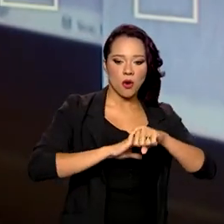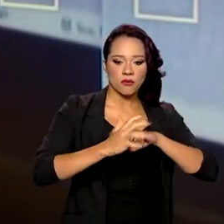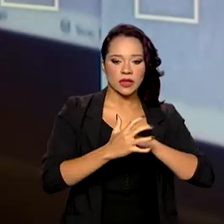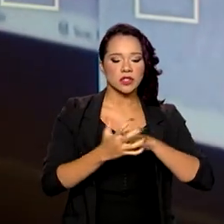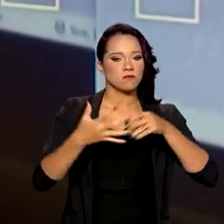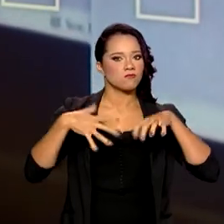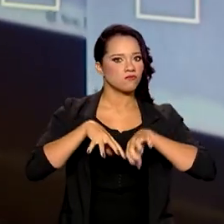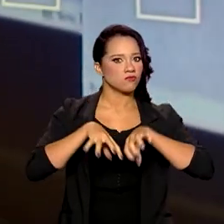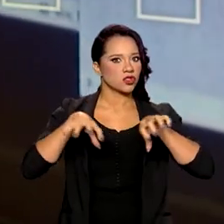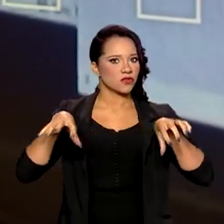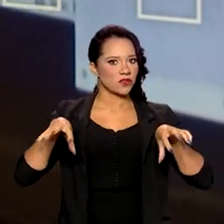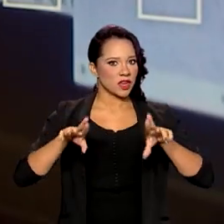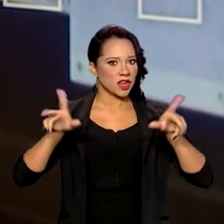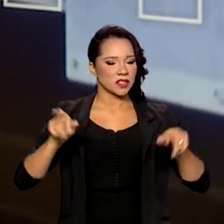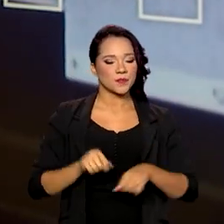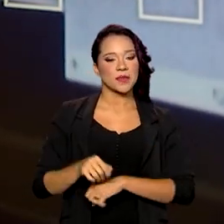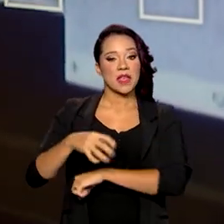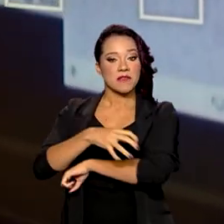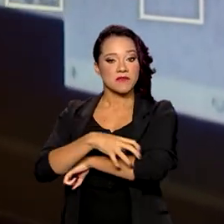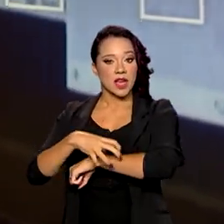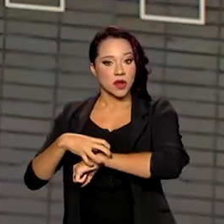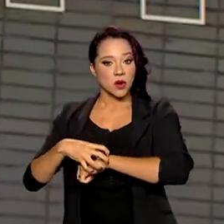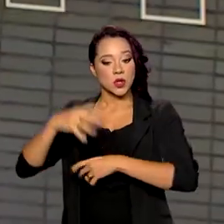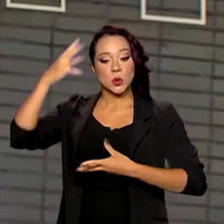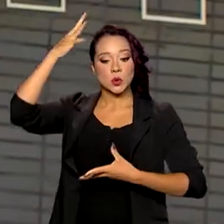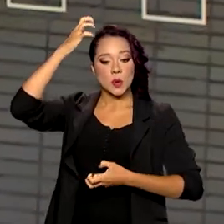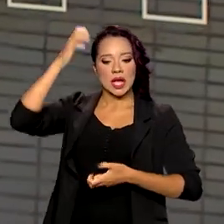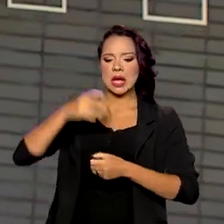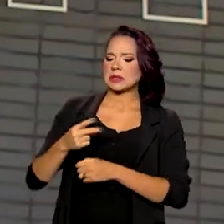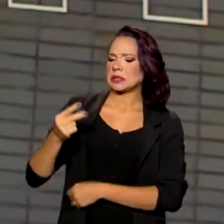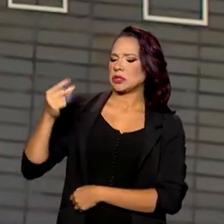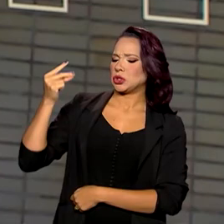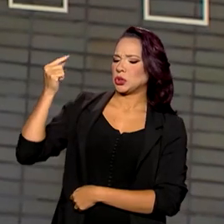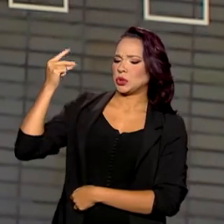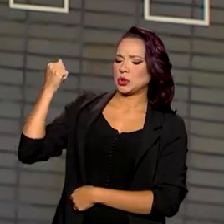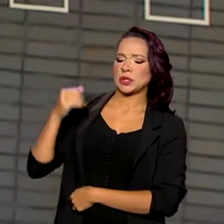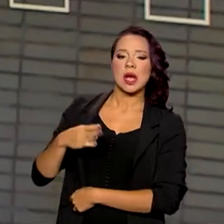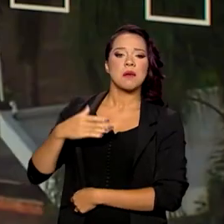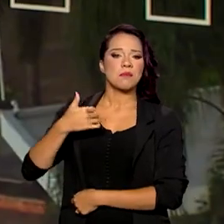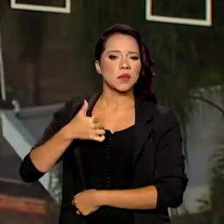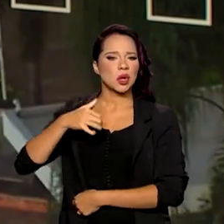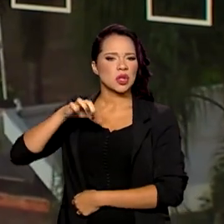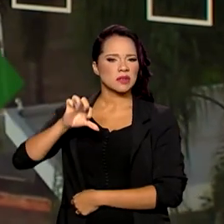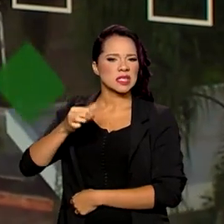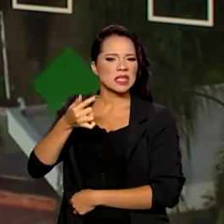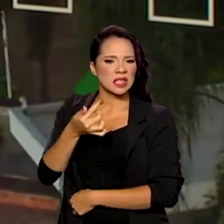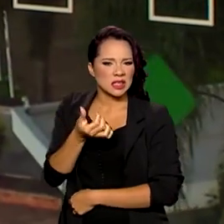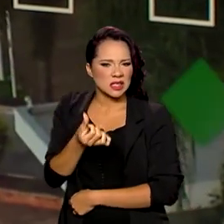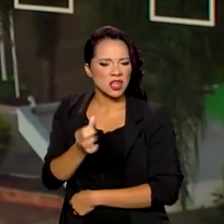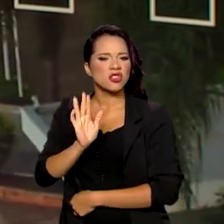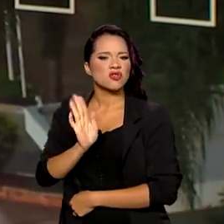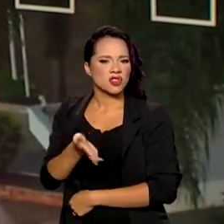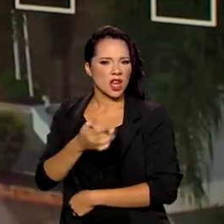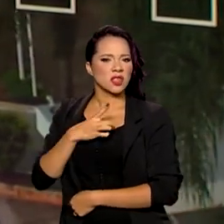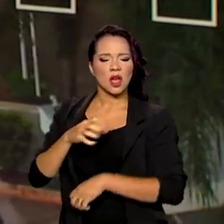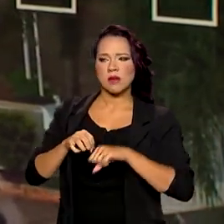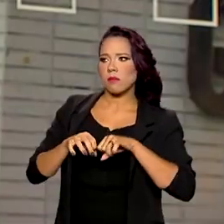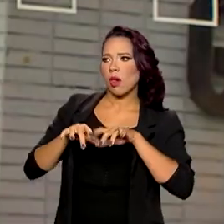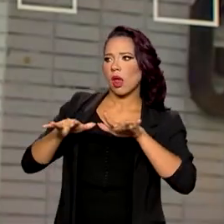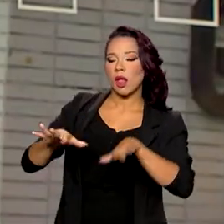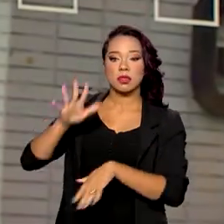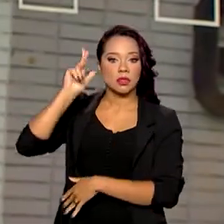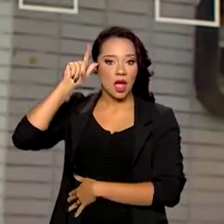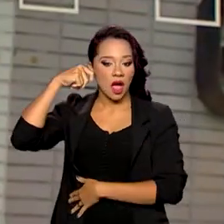distintas. Varíola dos macacos é uma doença antiga. Desde 1976, ela é endêmica na